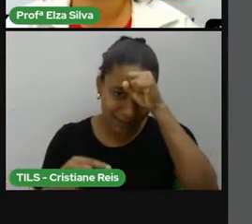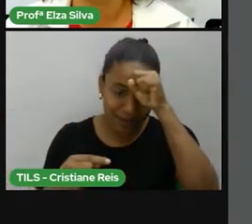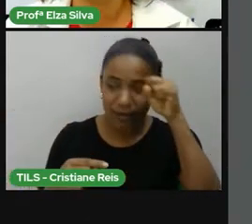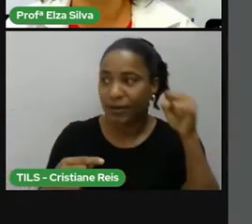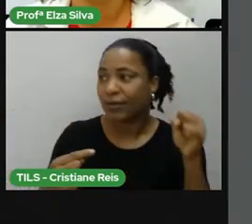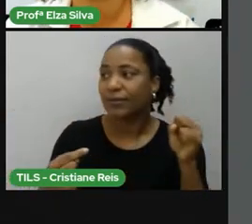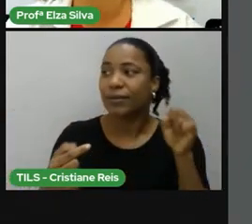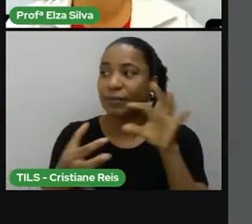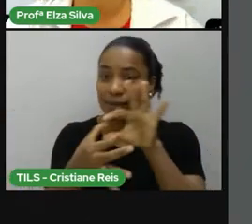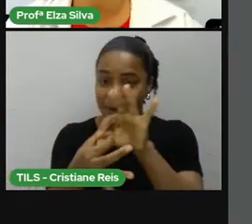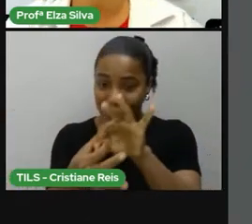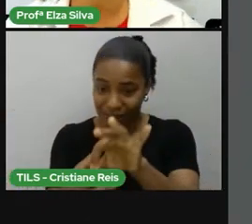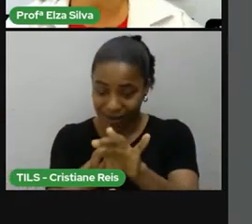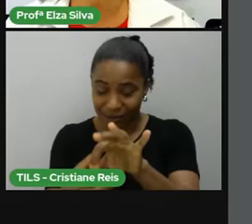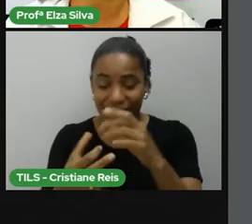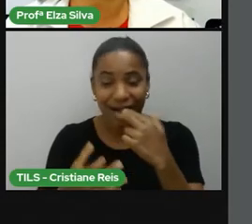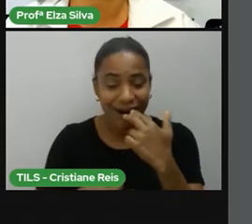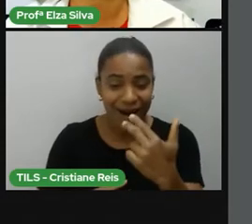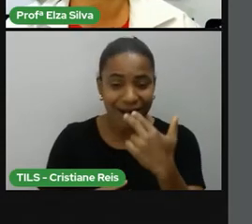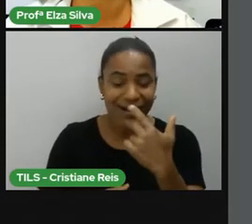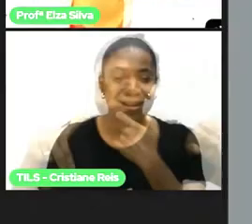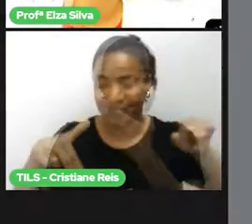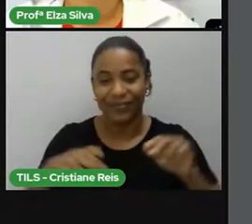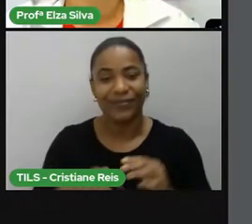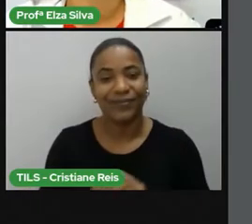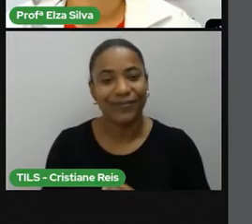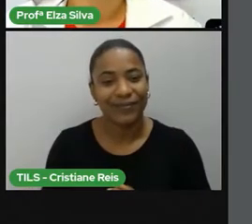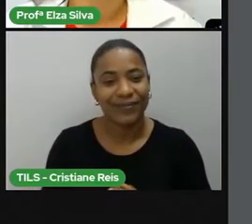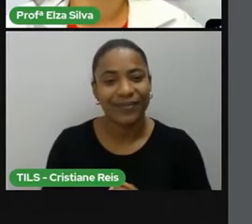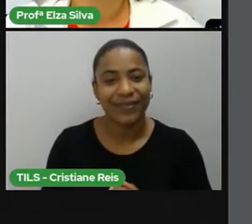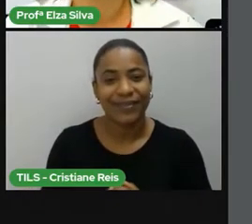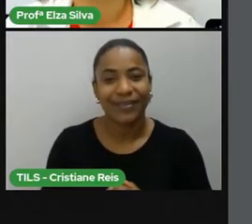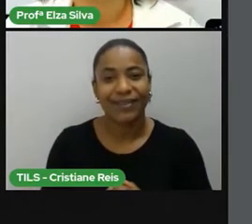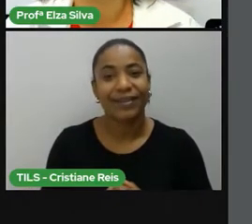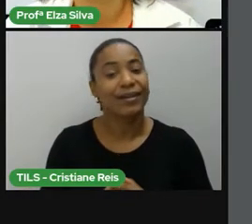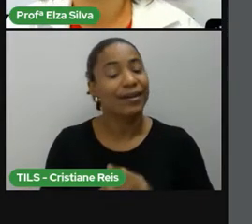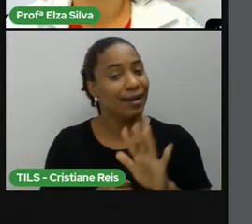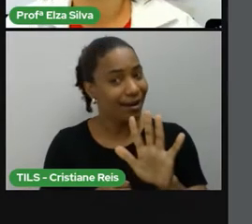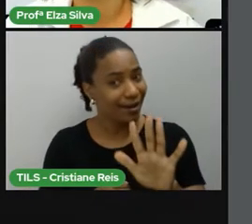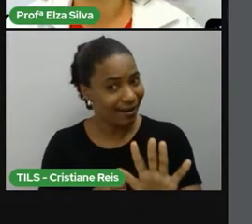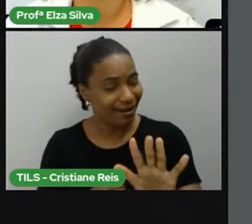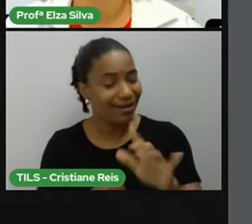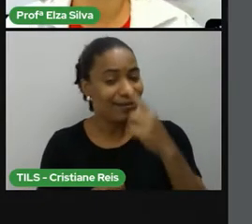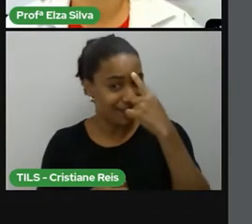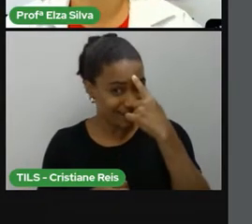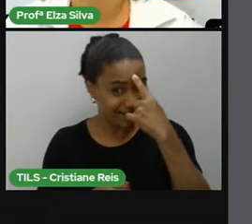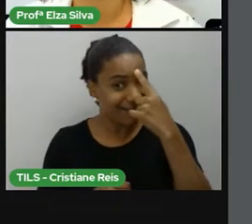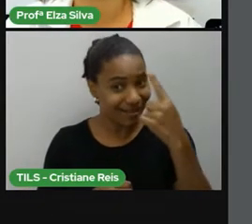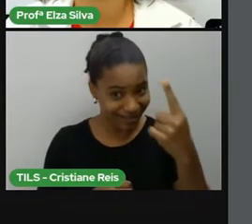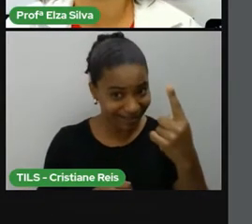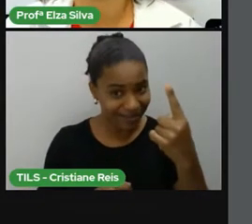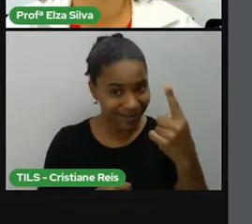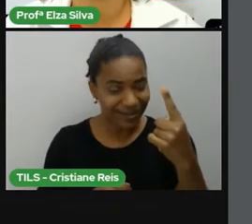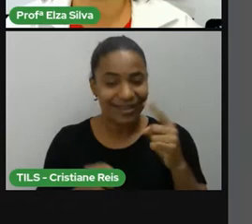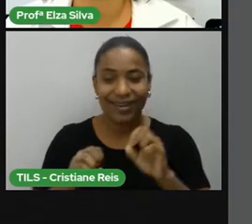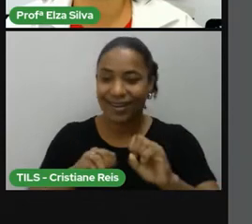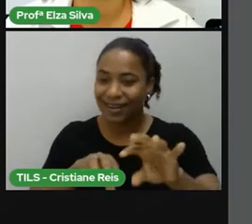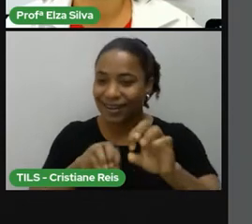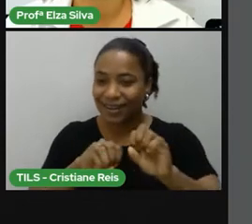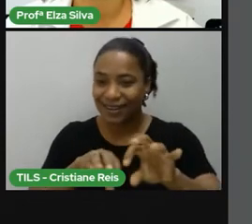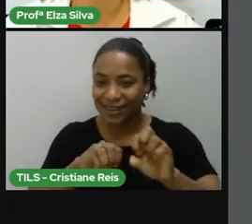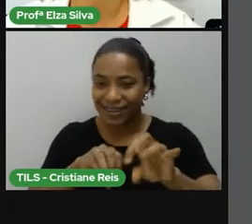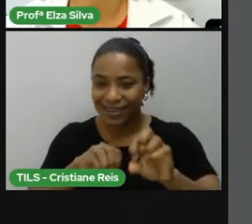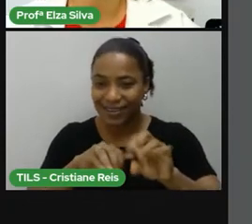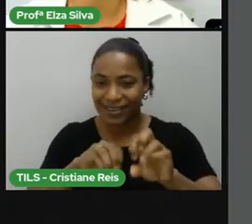para valorizar a diversidade. Não podemos dar início à nossa aula, de fato,